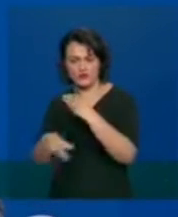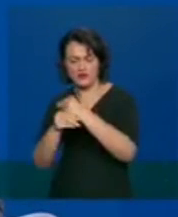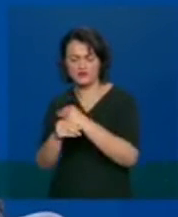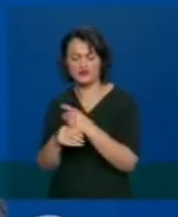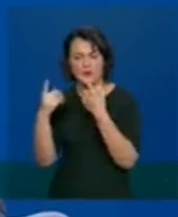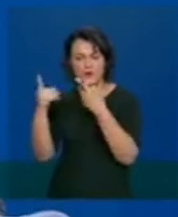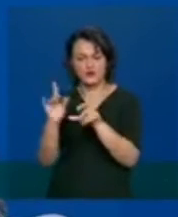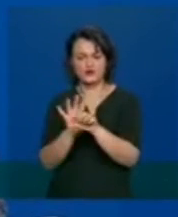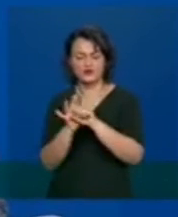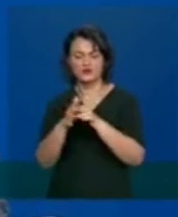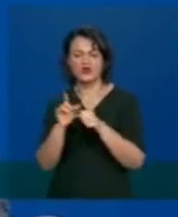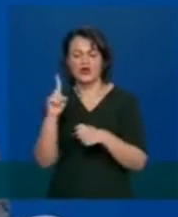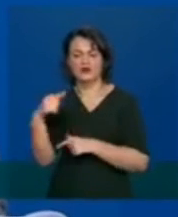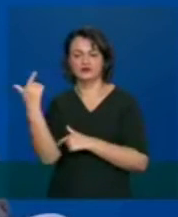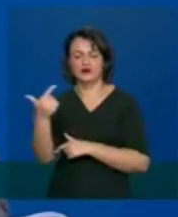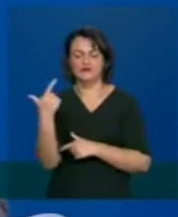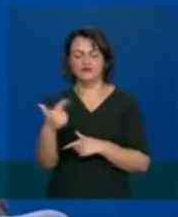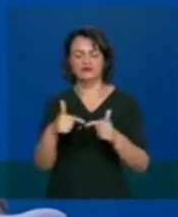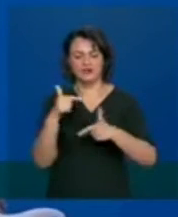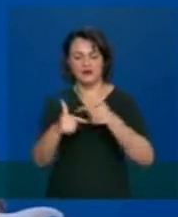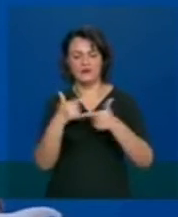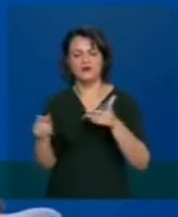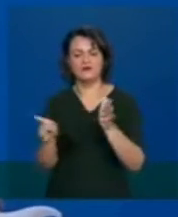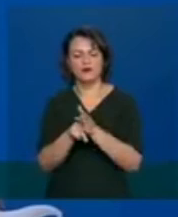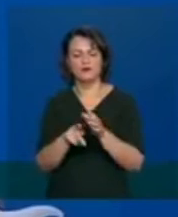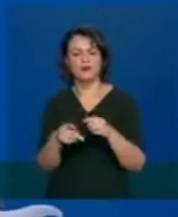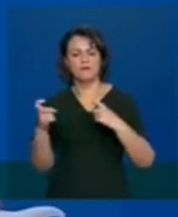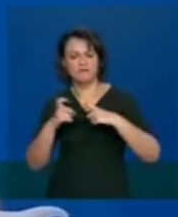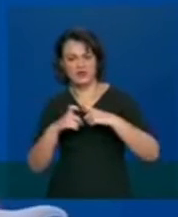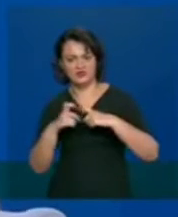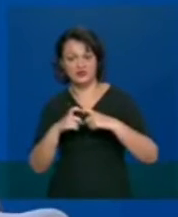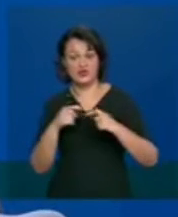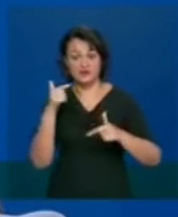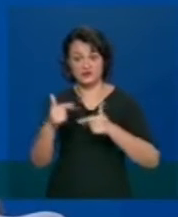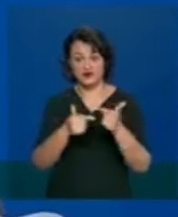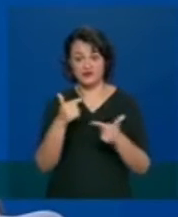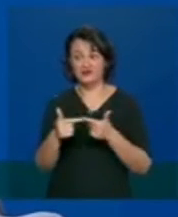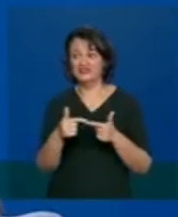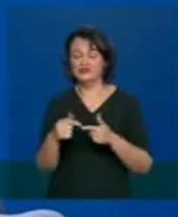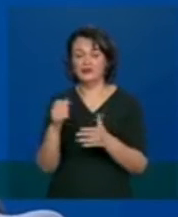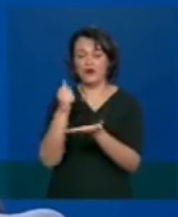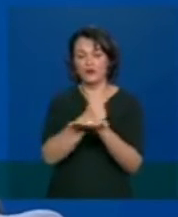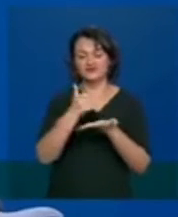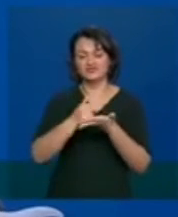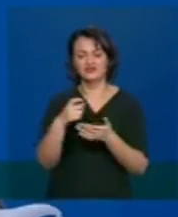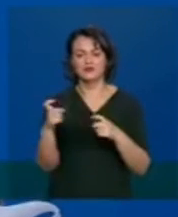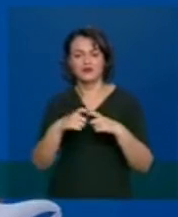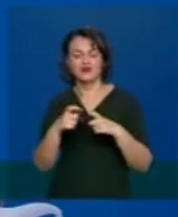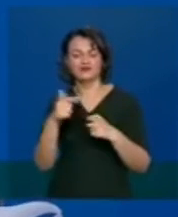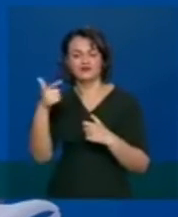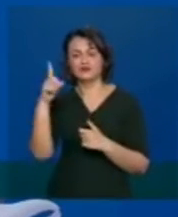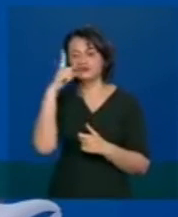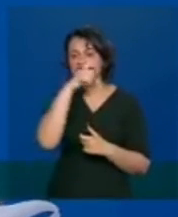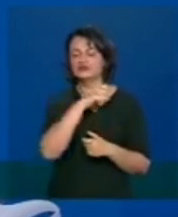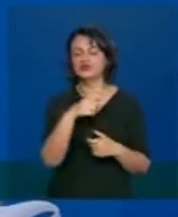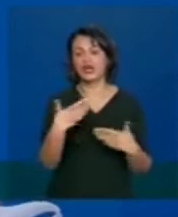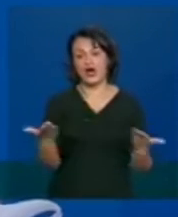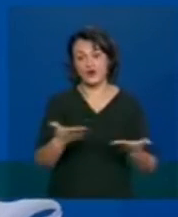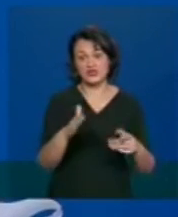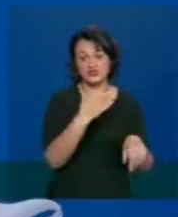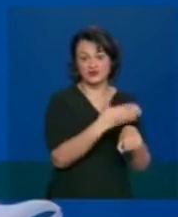pandemia é a força médica e hospitais de campanha estão tendo problemas nessas contratações inclusive treinando